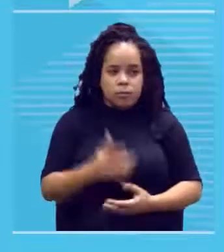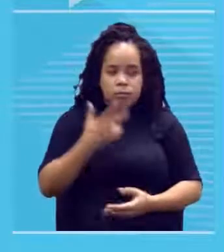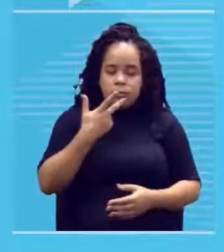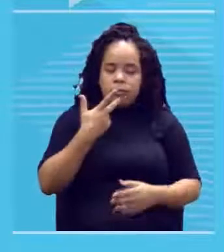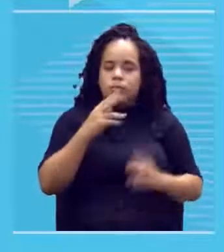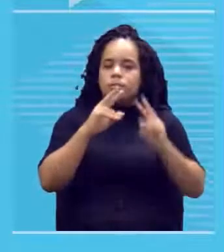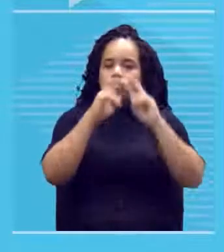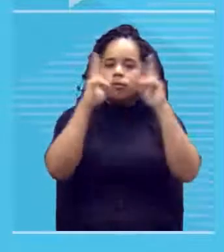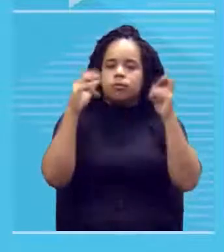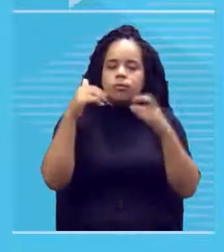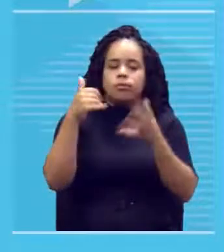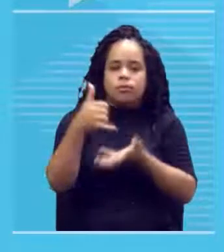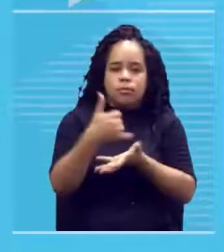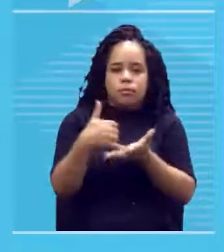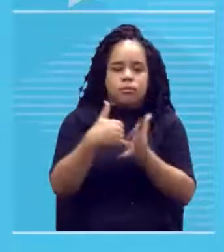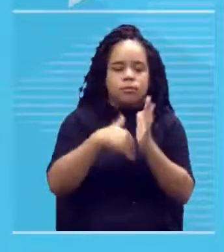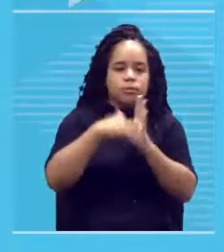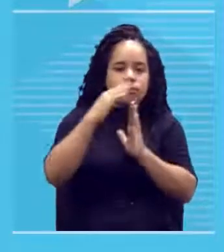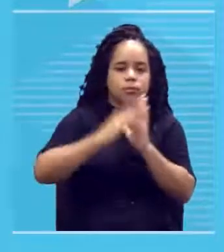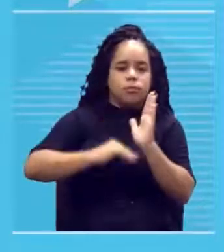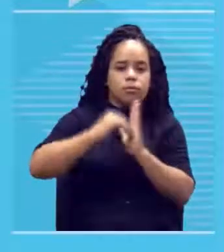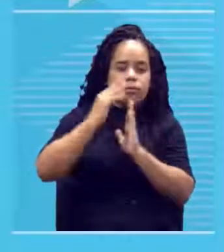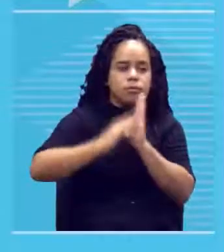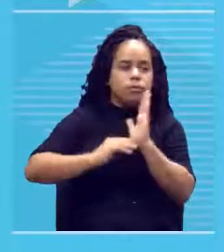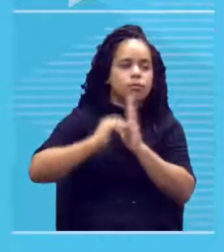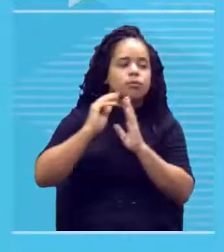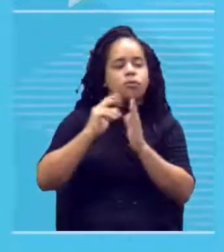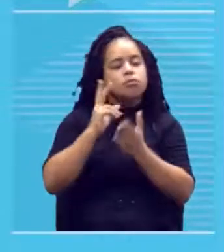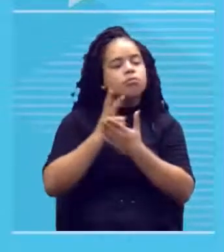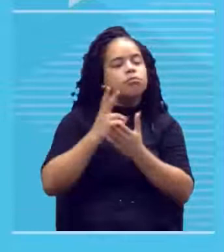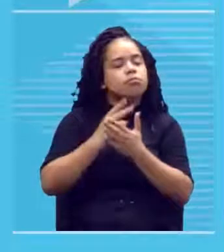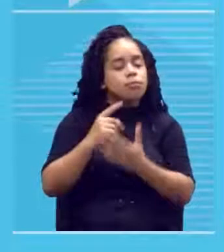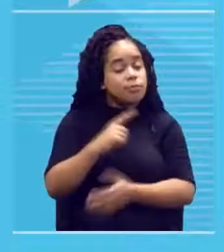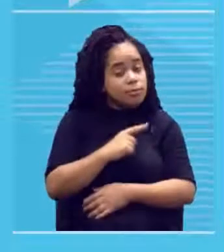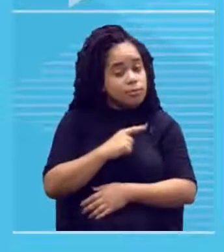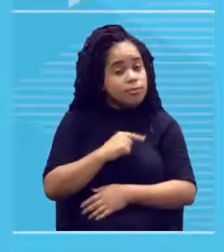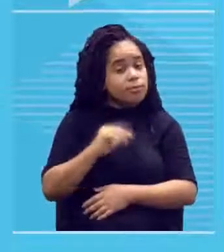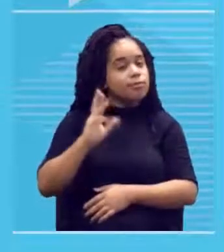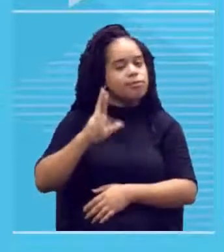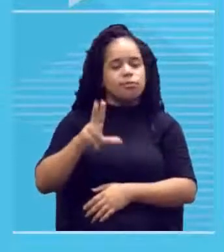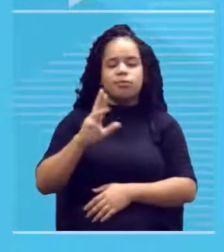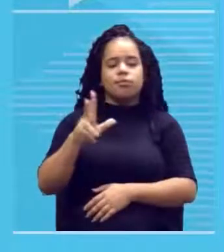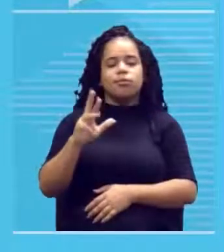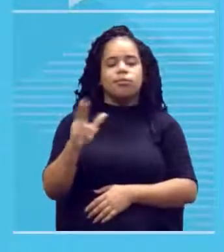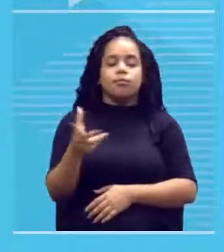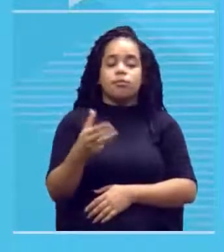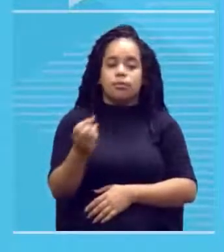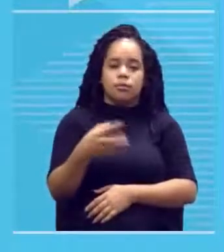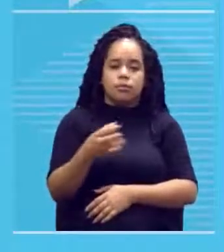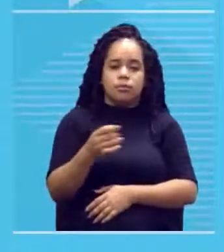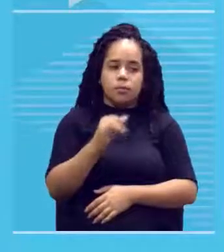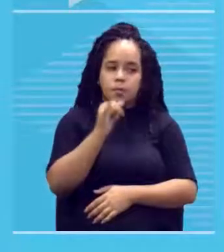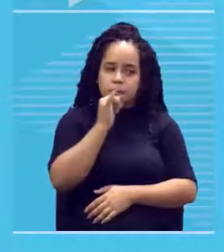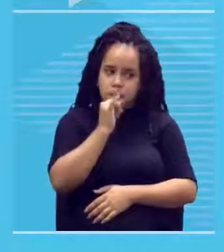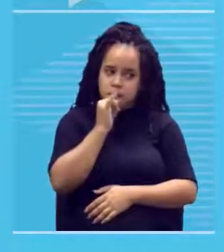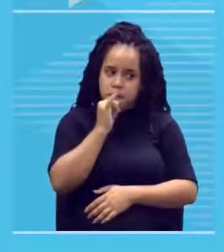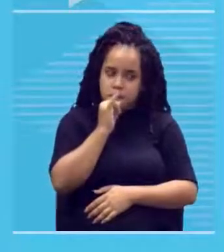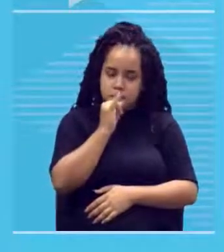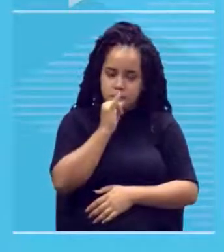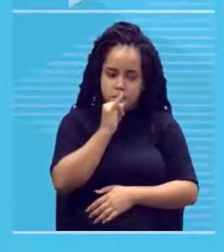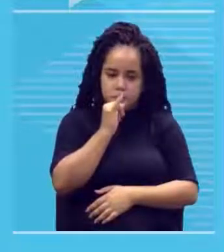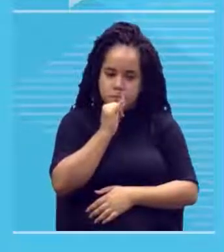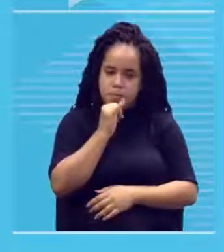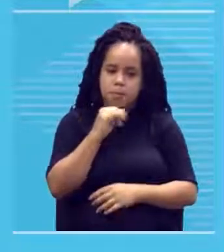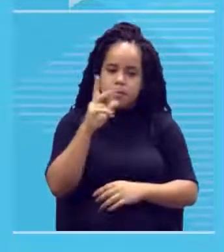óleo, de pintura a óleo, mas a gente pensa que sempre existiu? Não, isso é novo. Um exemplo aqui de pintura conhecidíssima,